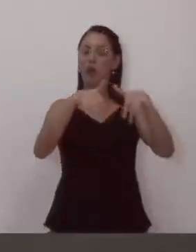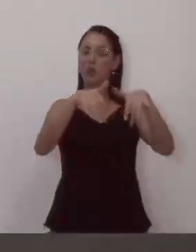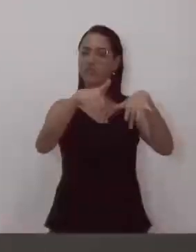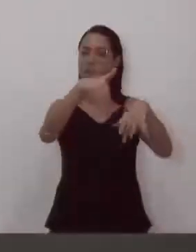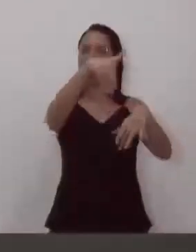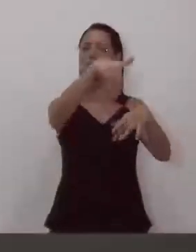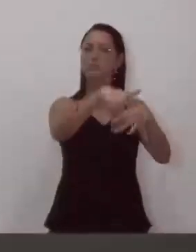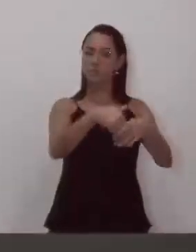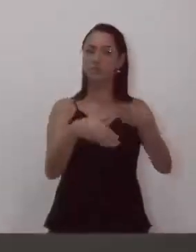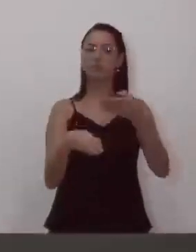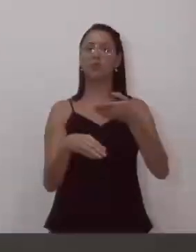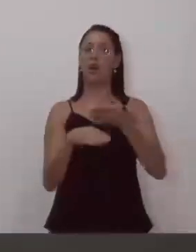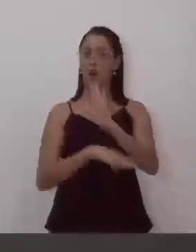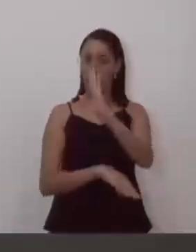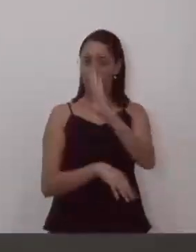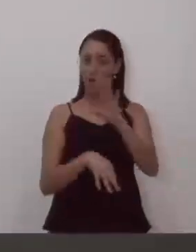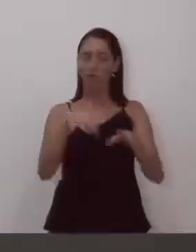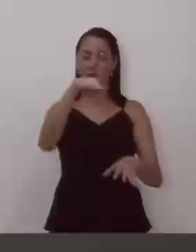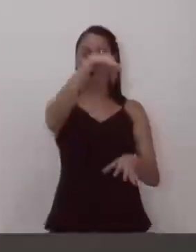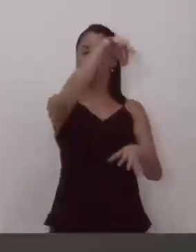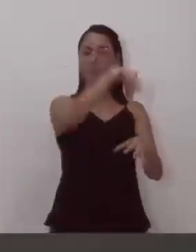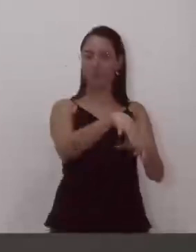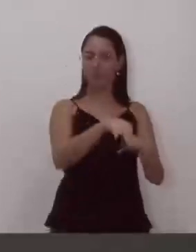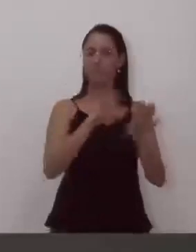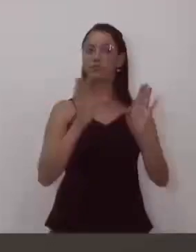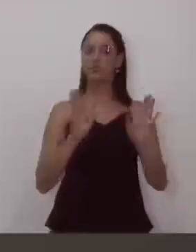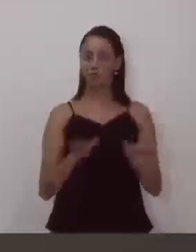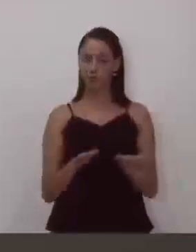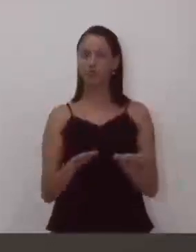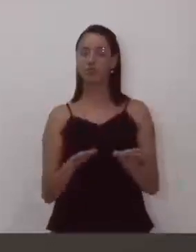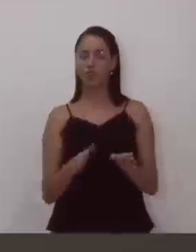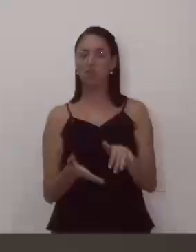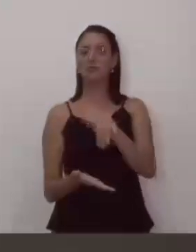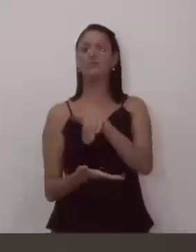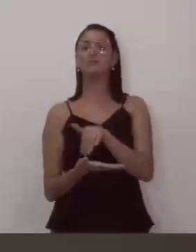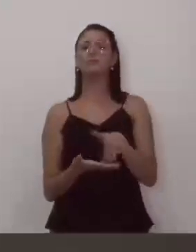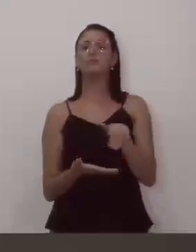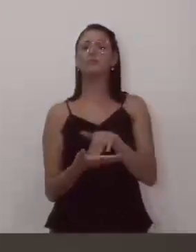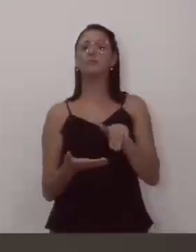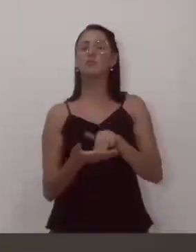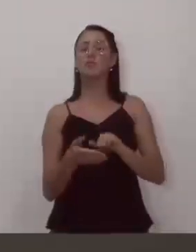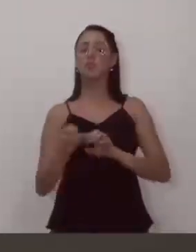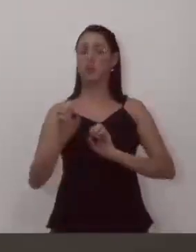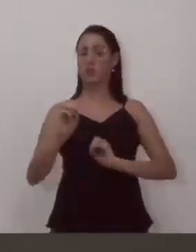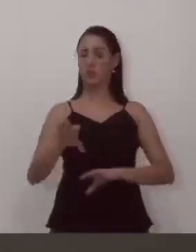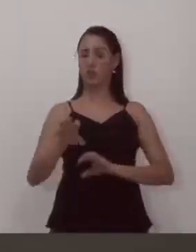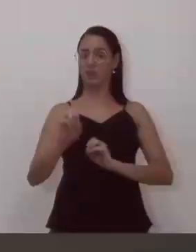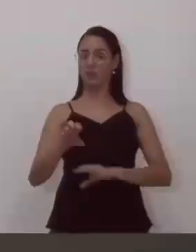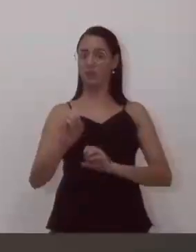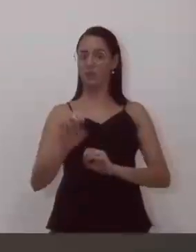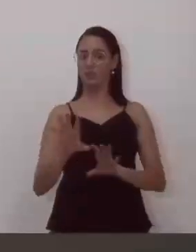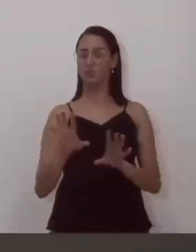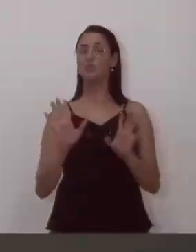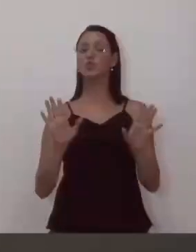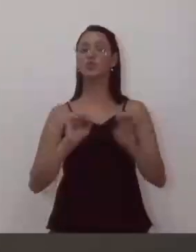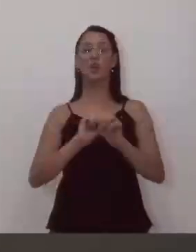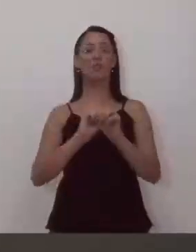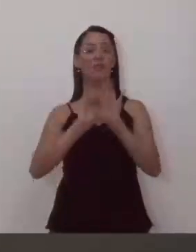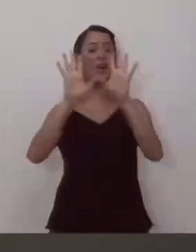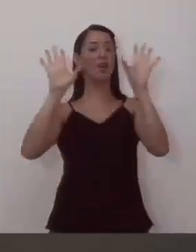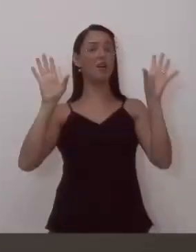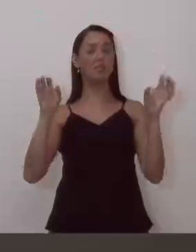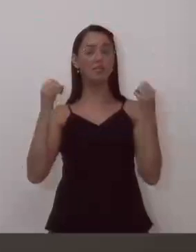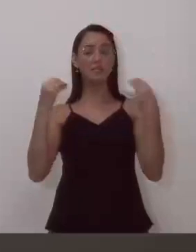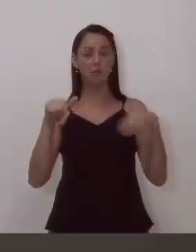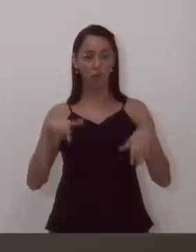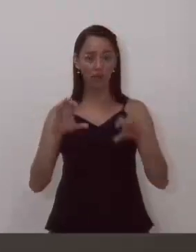aprovado o arquivamento, como o secretário de Educação deixou claro aqui nessa